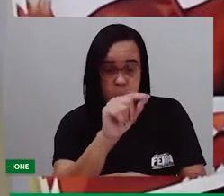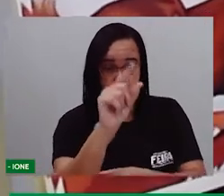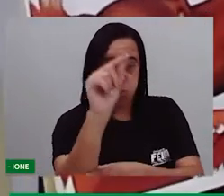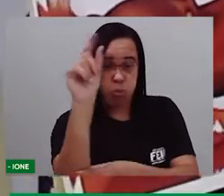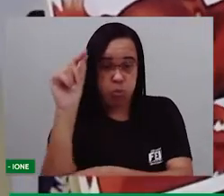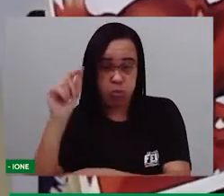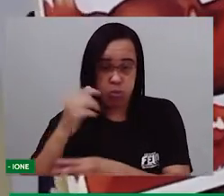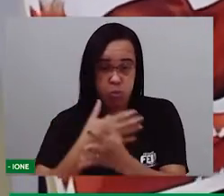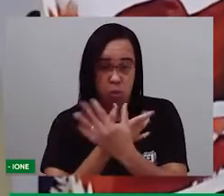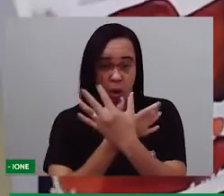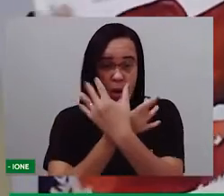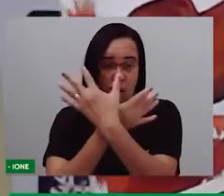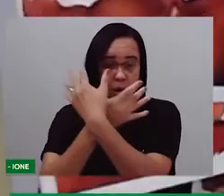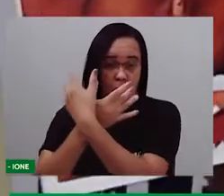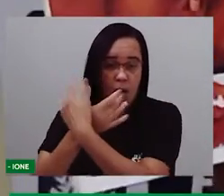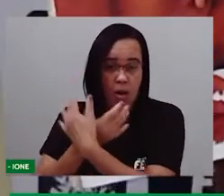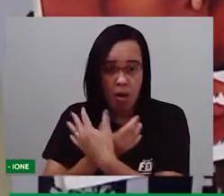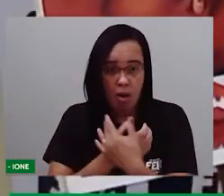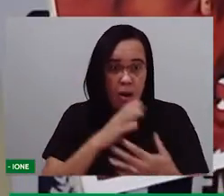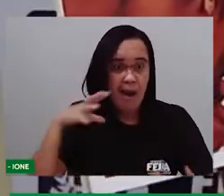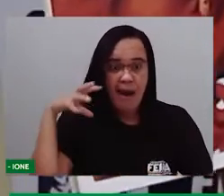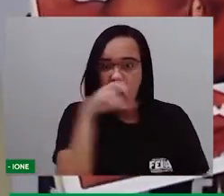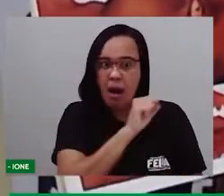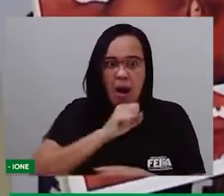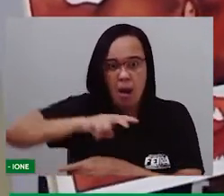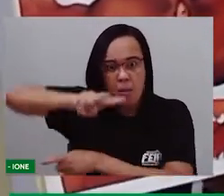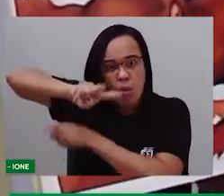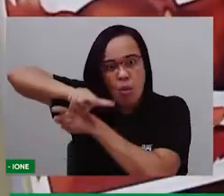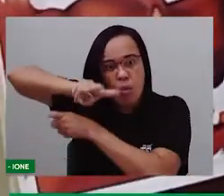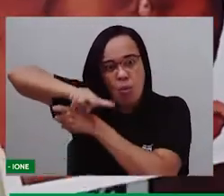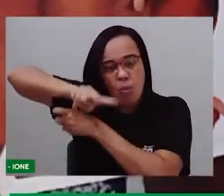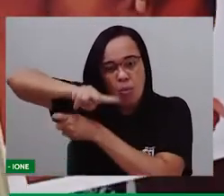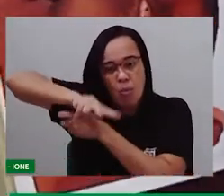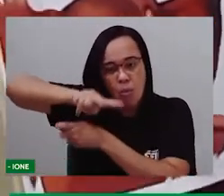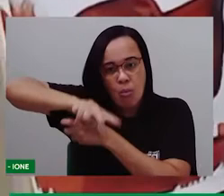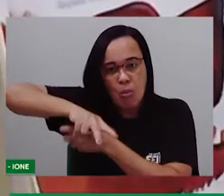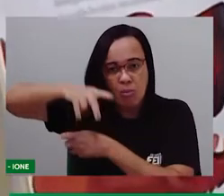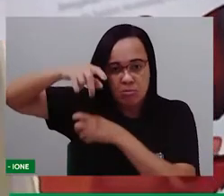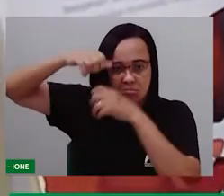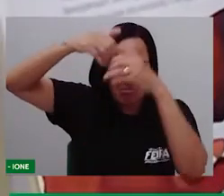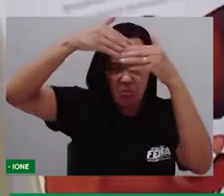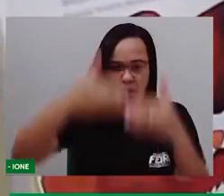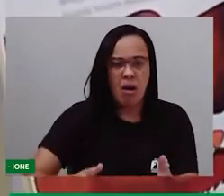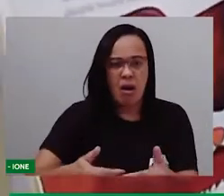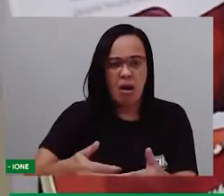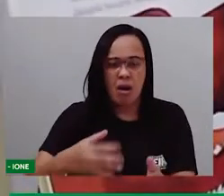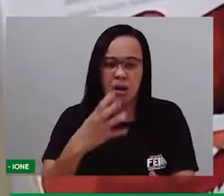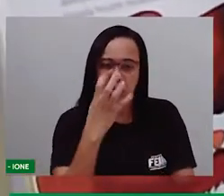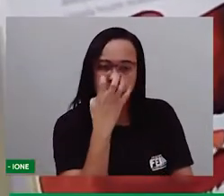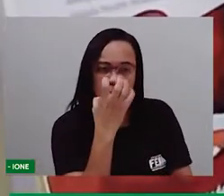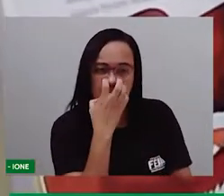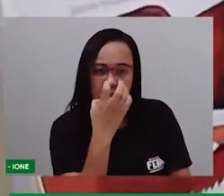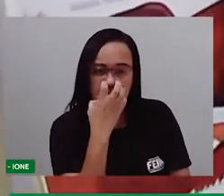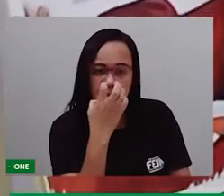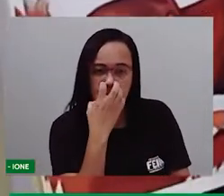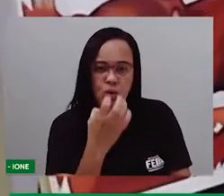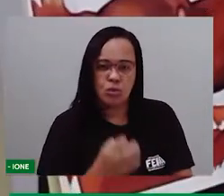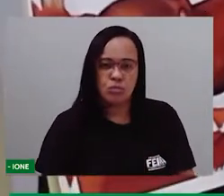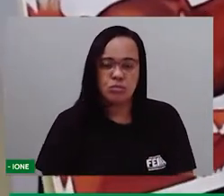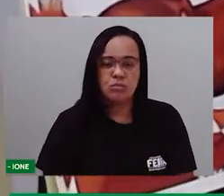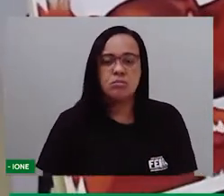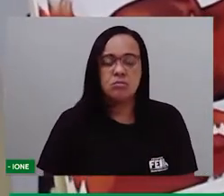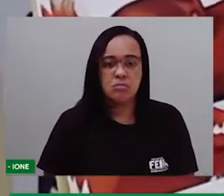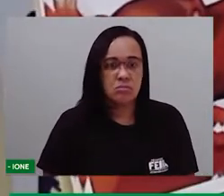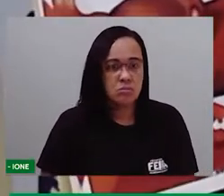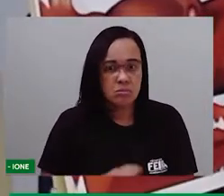que foi protegendo-se com a pedra e caiu bem na frente do focinho do cachorro. E,